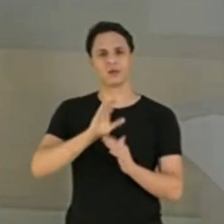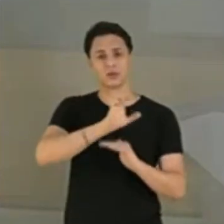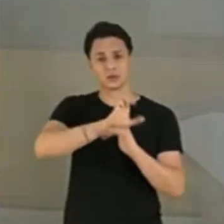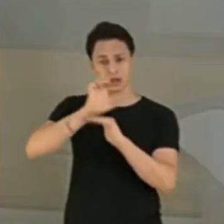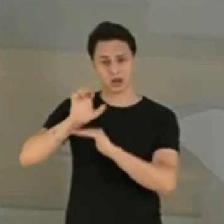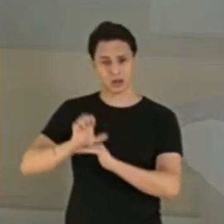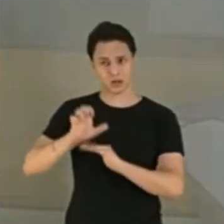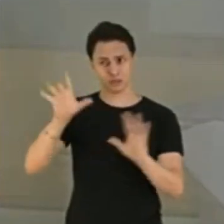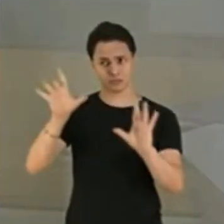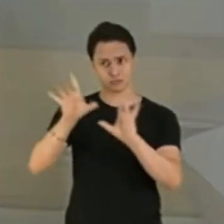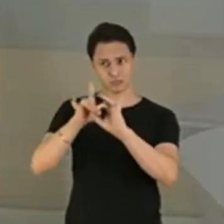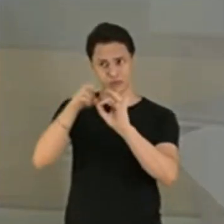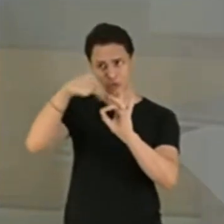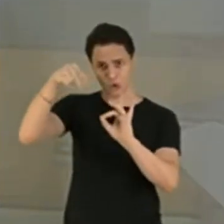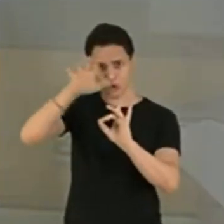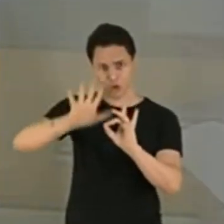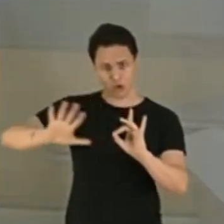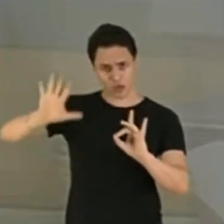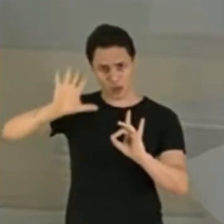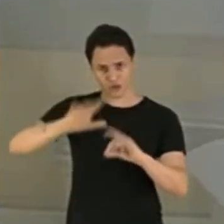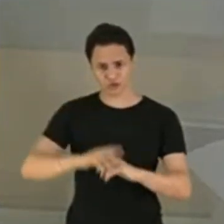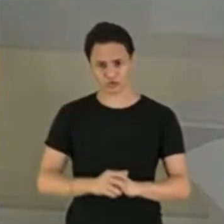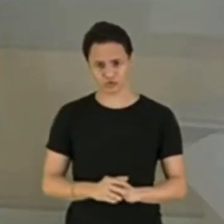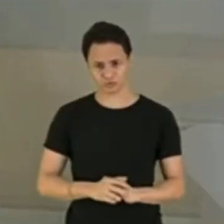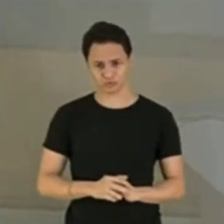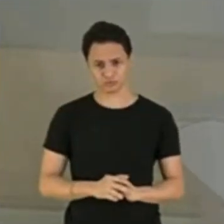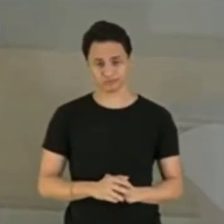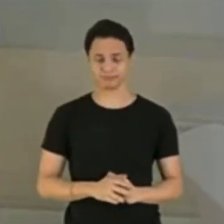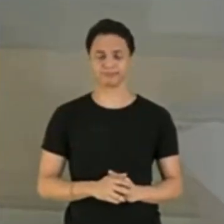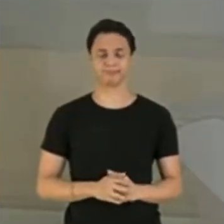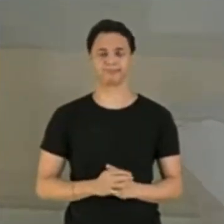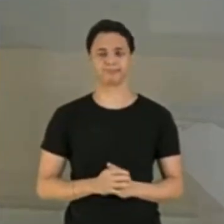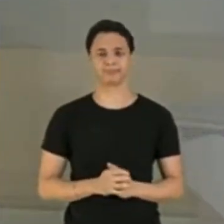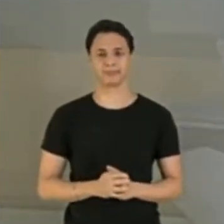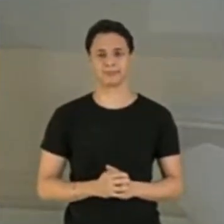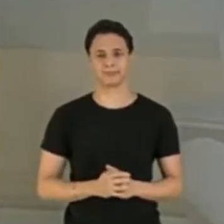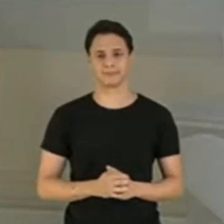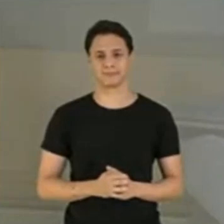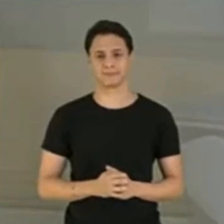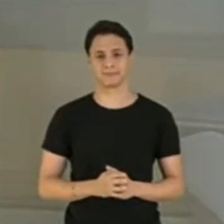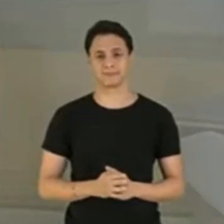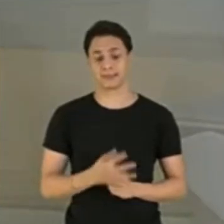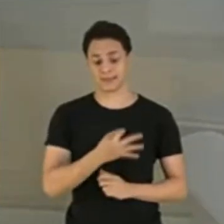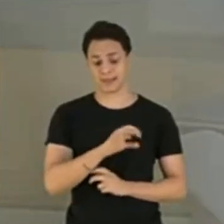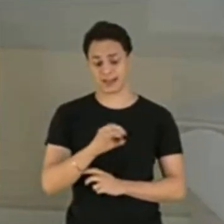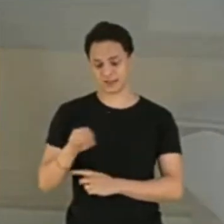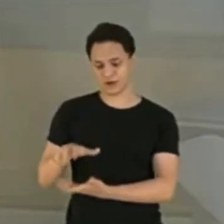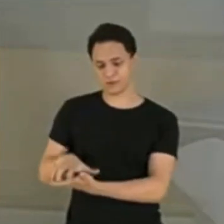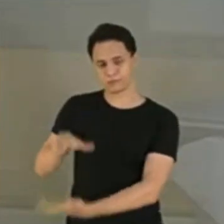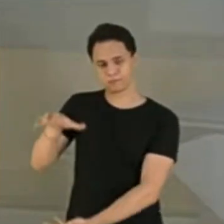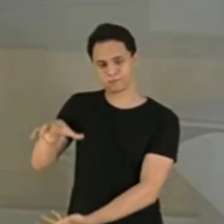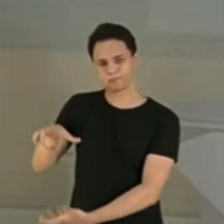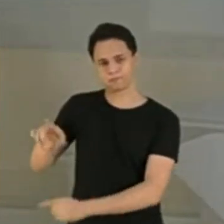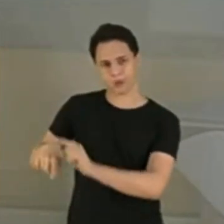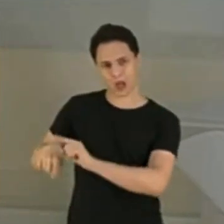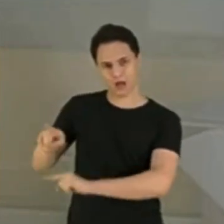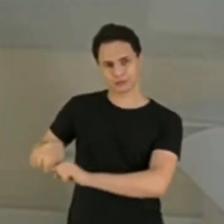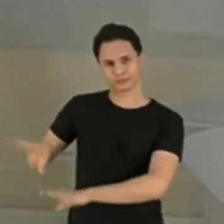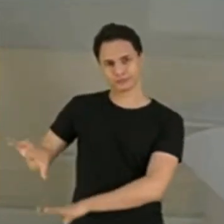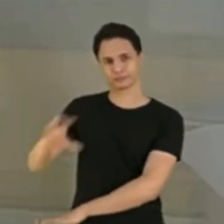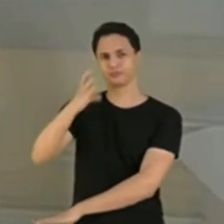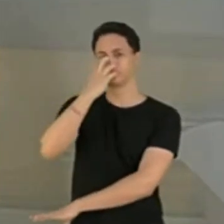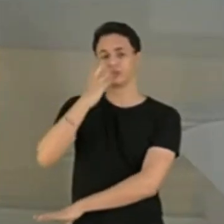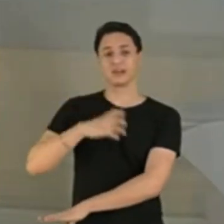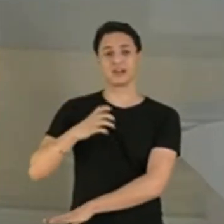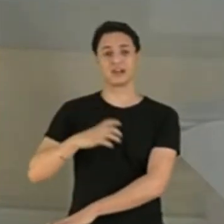consorciados do Nordeste, tal do consórcio Nordeste, que 300 respiradores em face da empresa